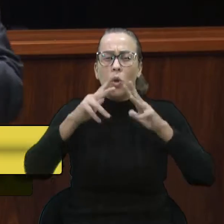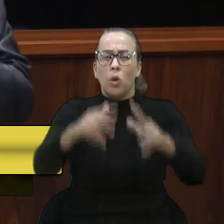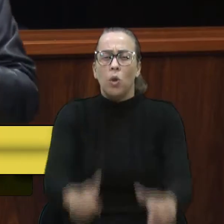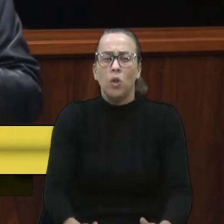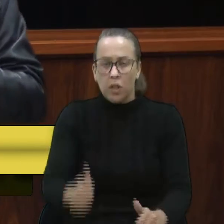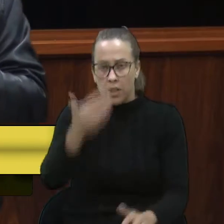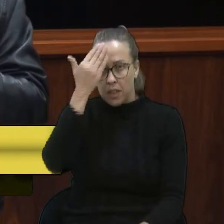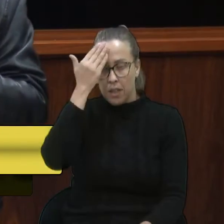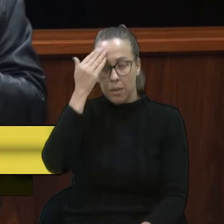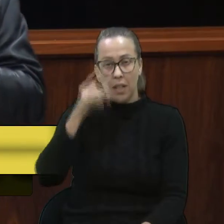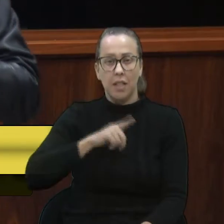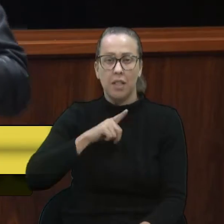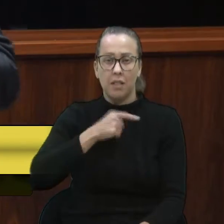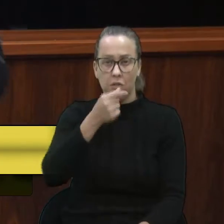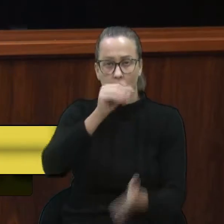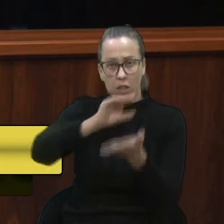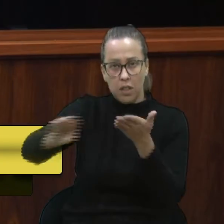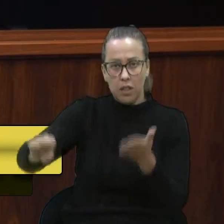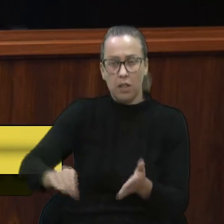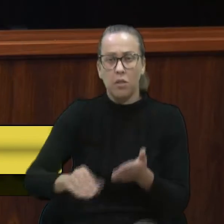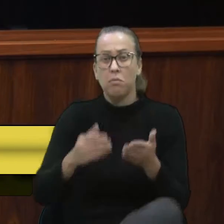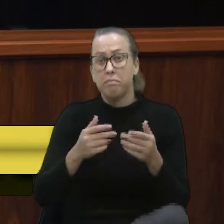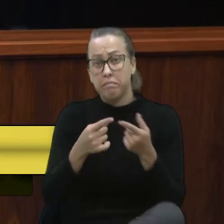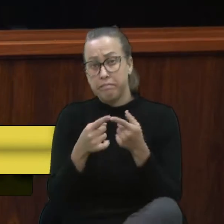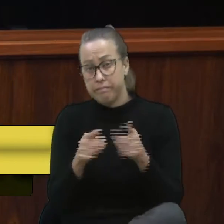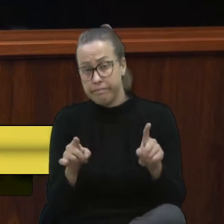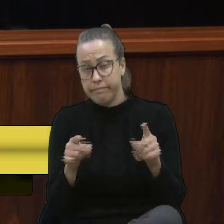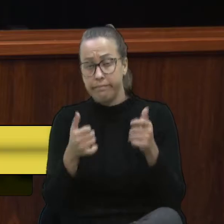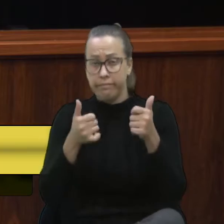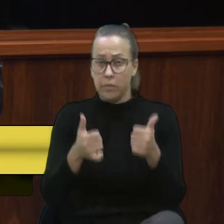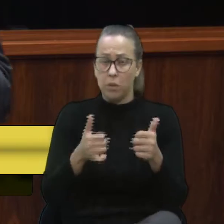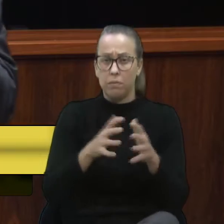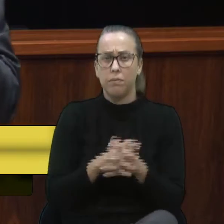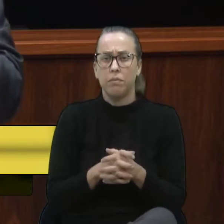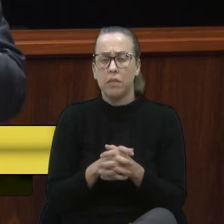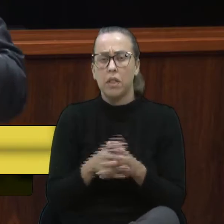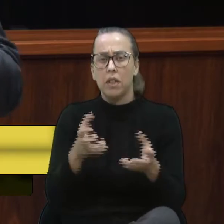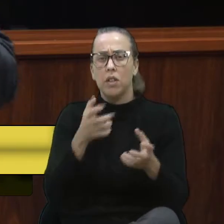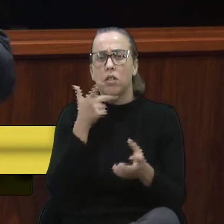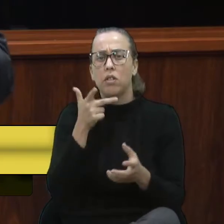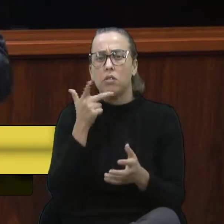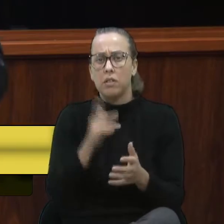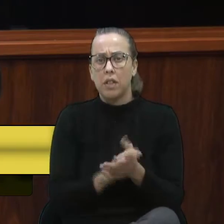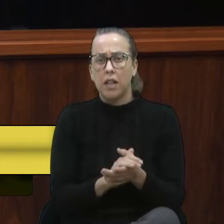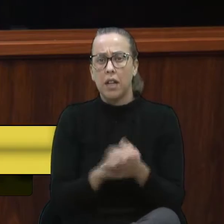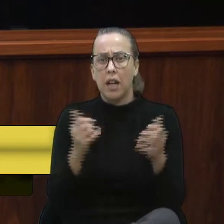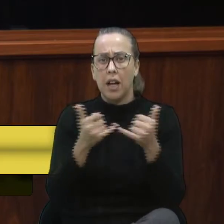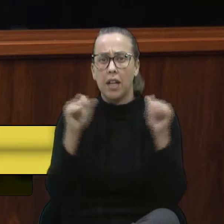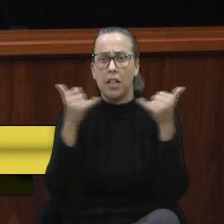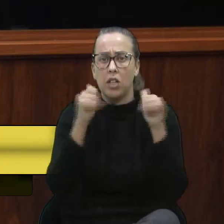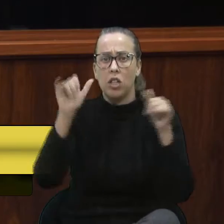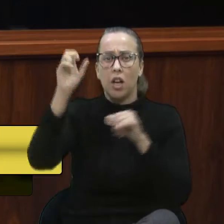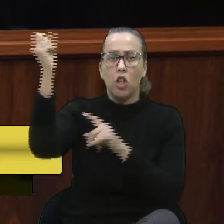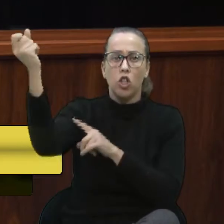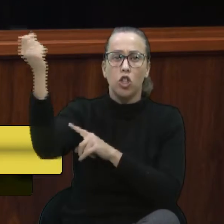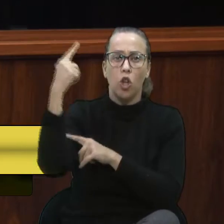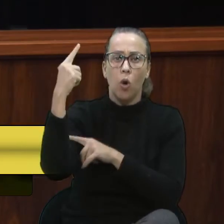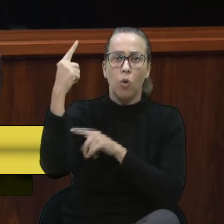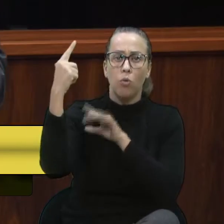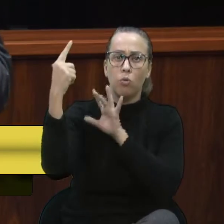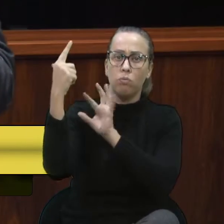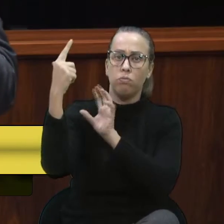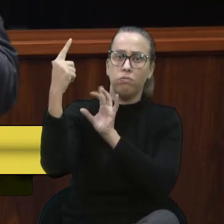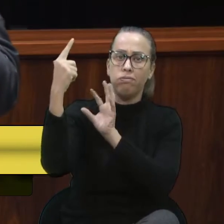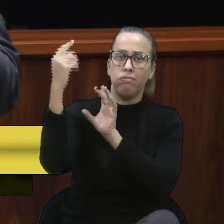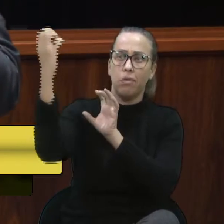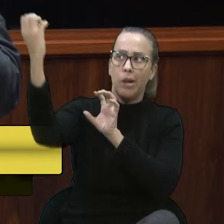que precisam de recursos. Pois bem, eu quero falar sobre energia solar fotovoltaica.